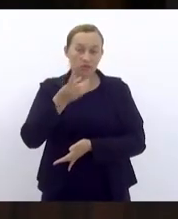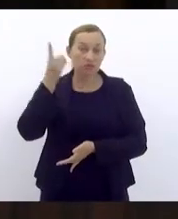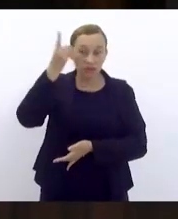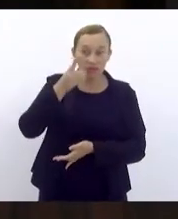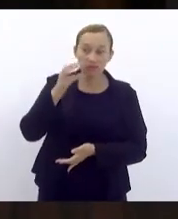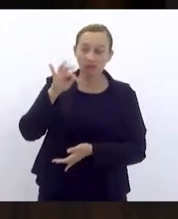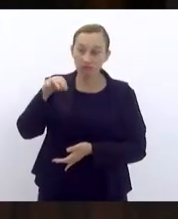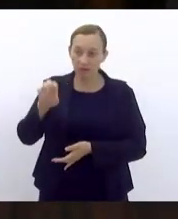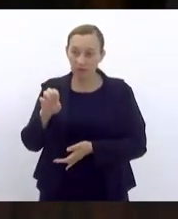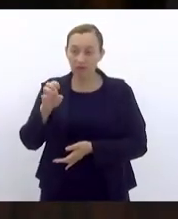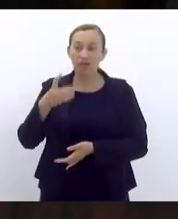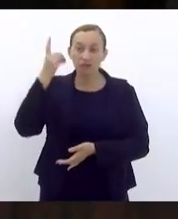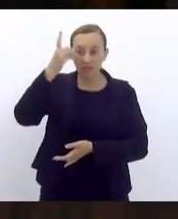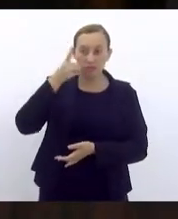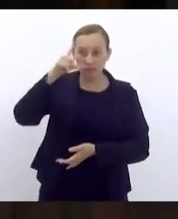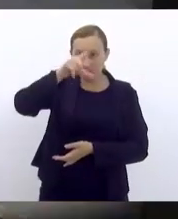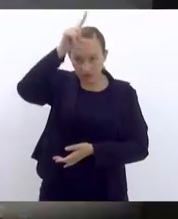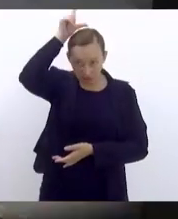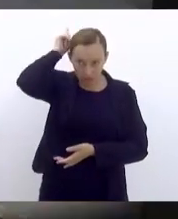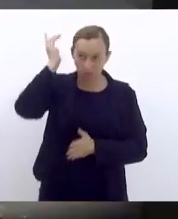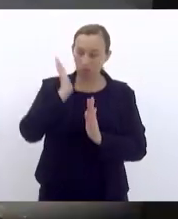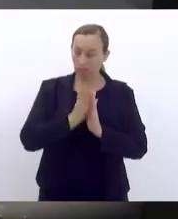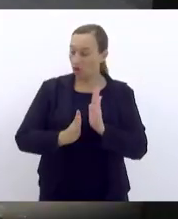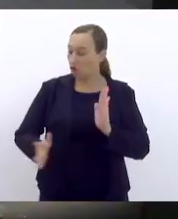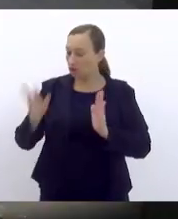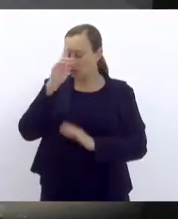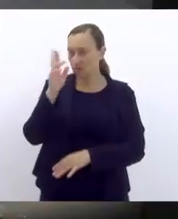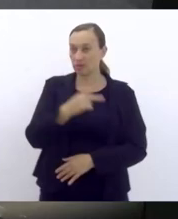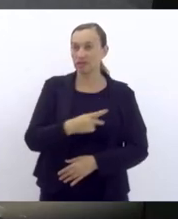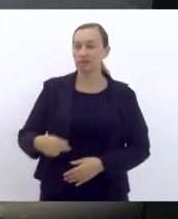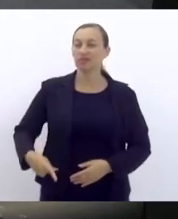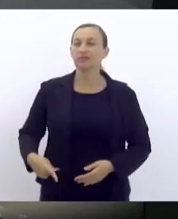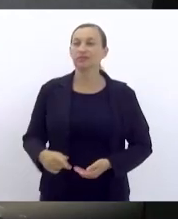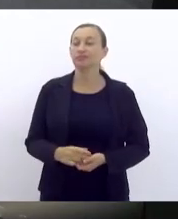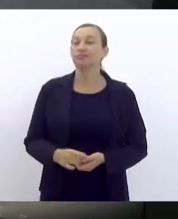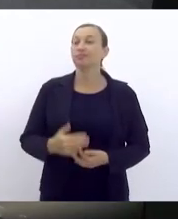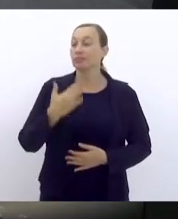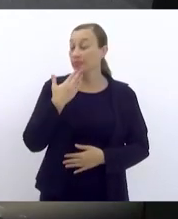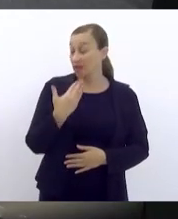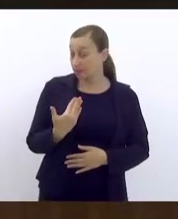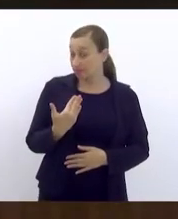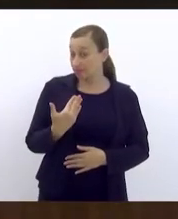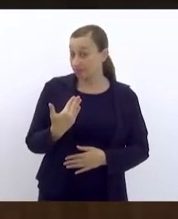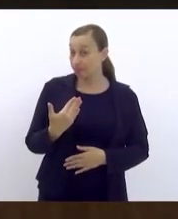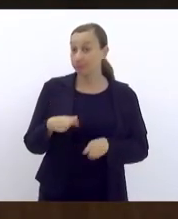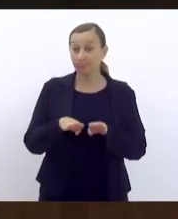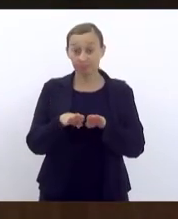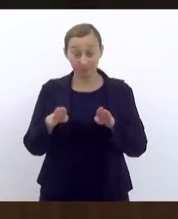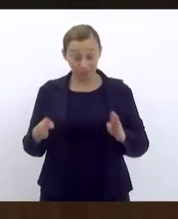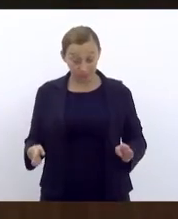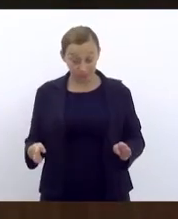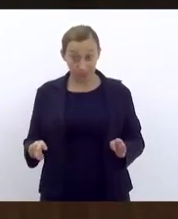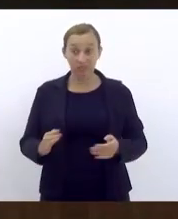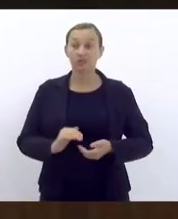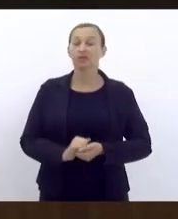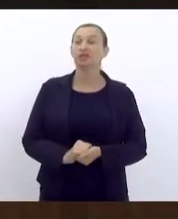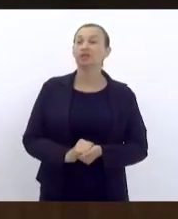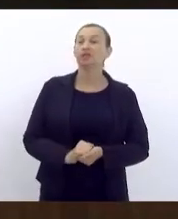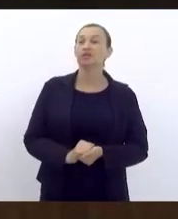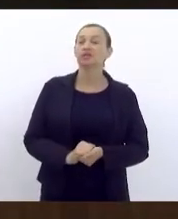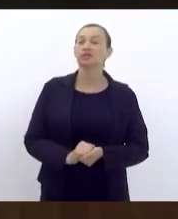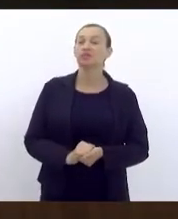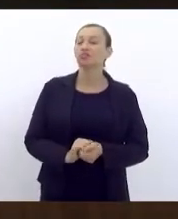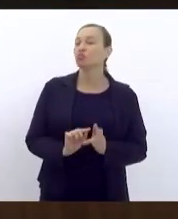Deputado Luiz Paulo. pela ordem, senhora presidente, para solicitar à mesa que faça uma